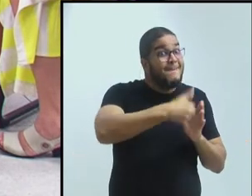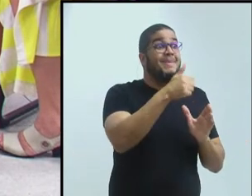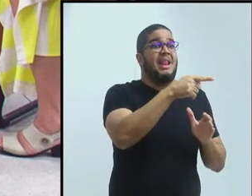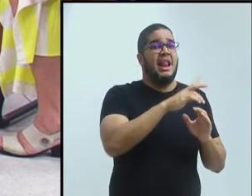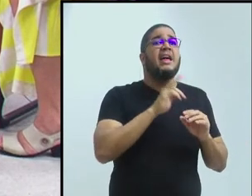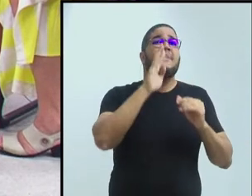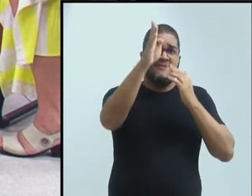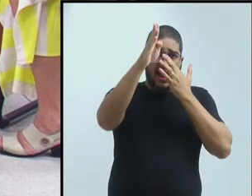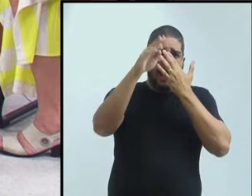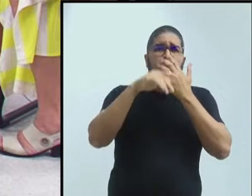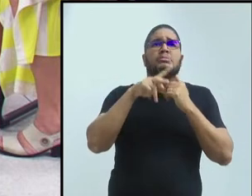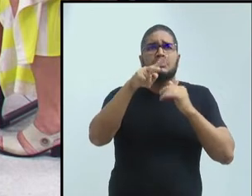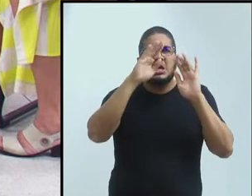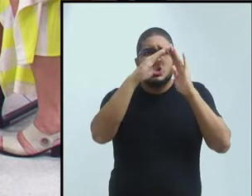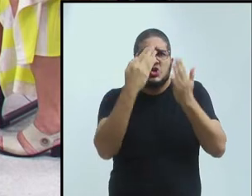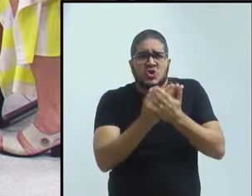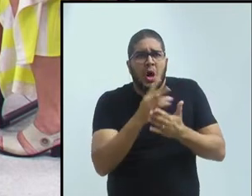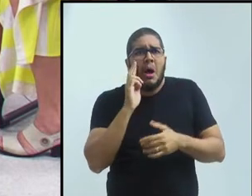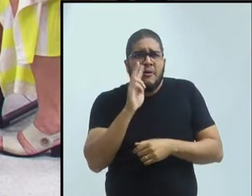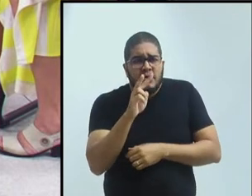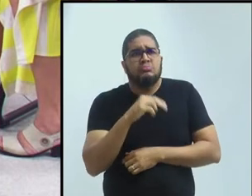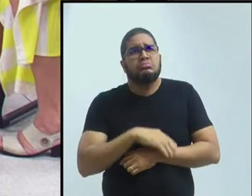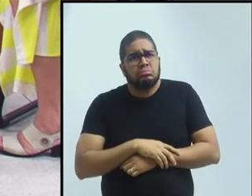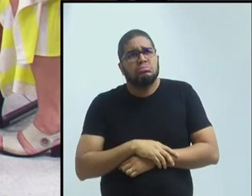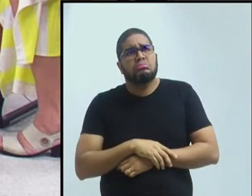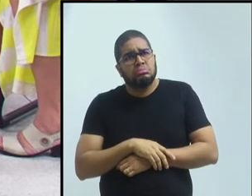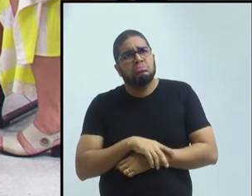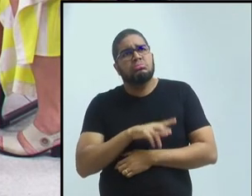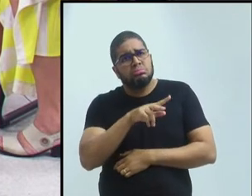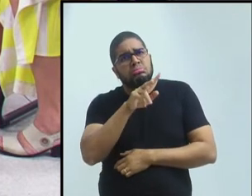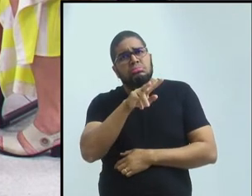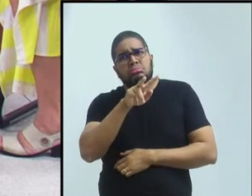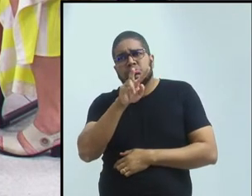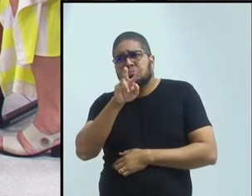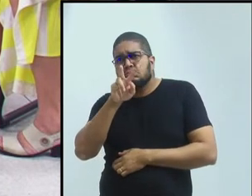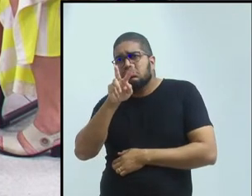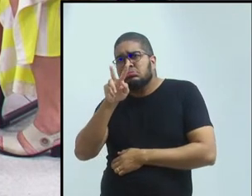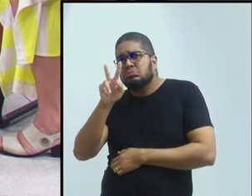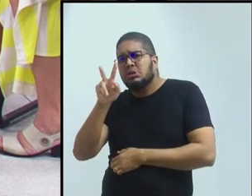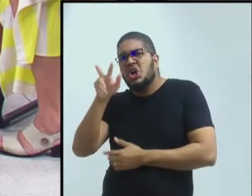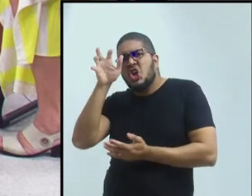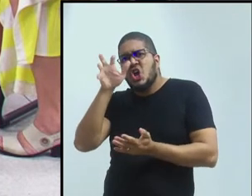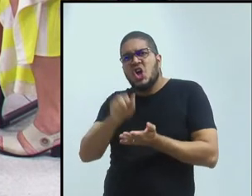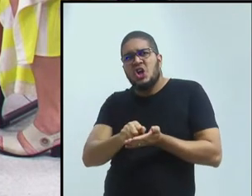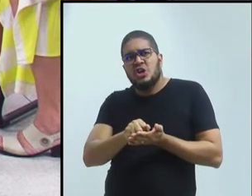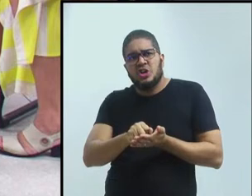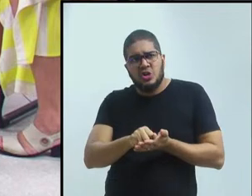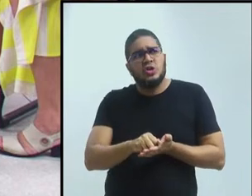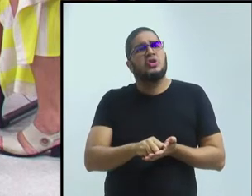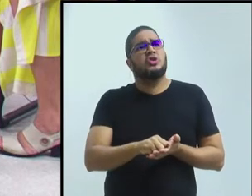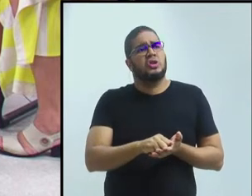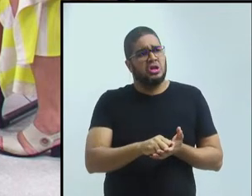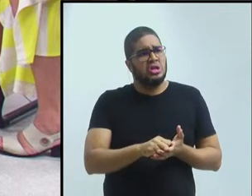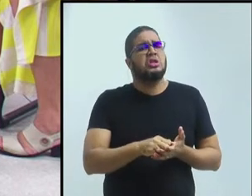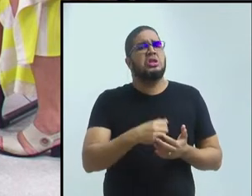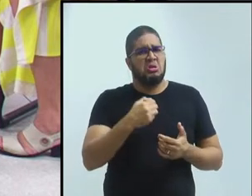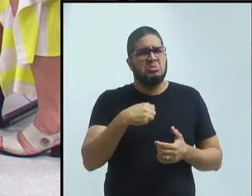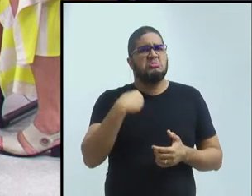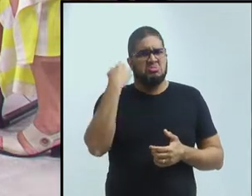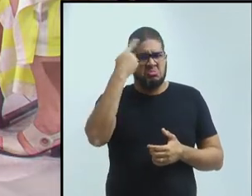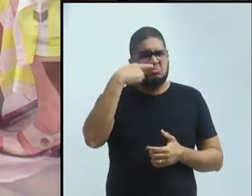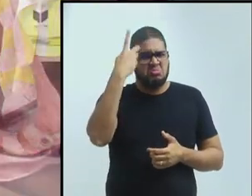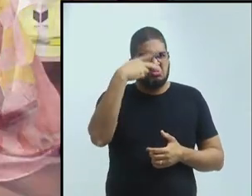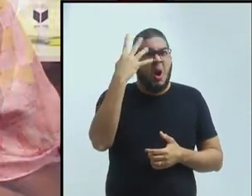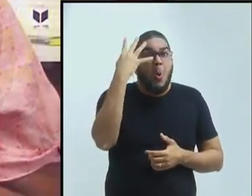isso, ela faz, ao fim e ao cabo ela consegue registrar uma, não lembro agora, mas uma boa quantidade de horas de aula, umas